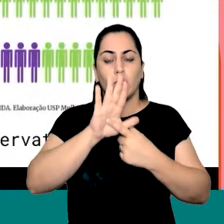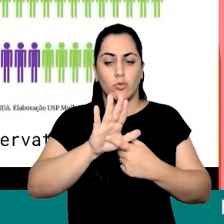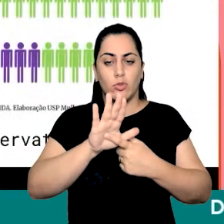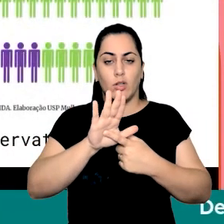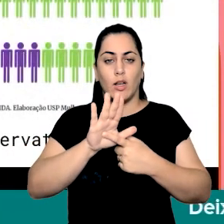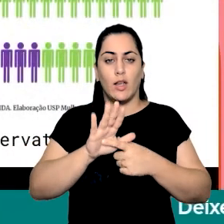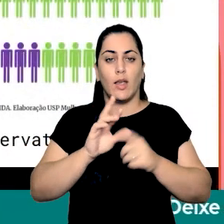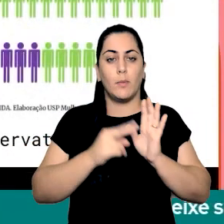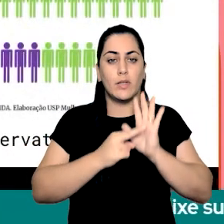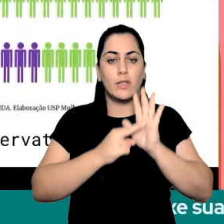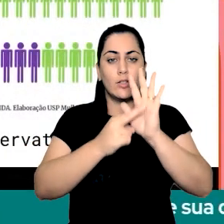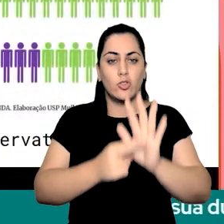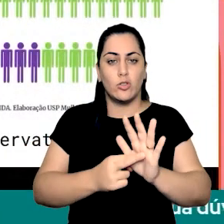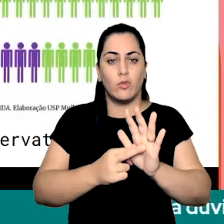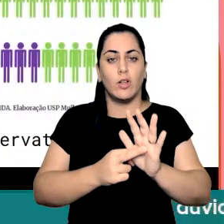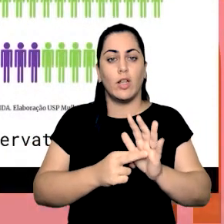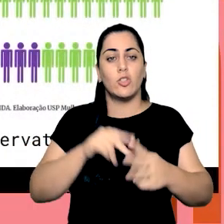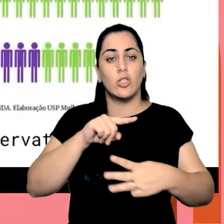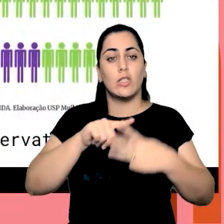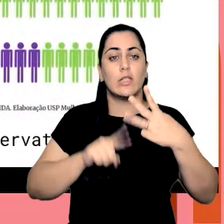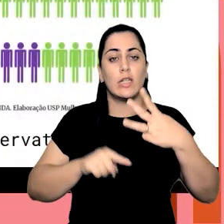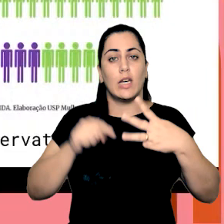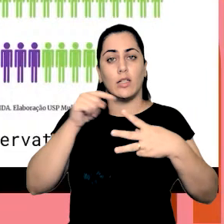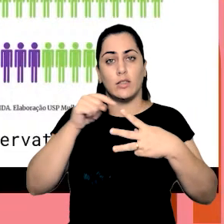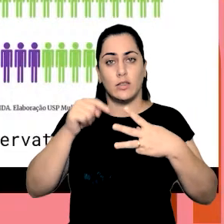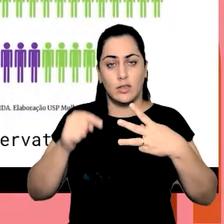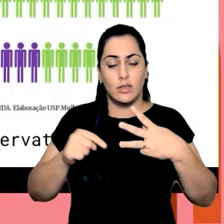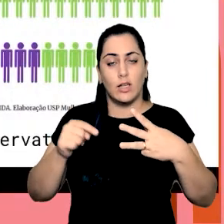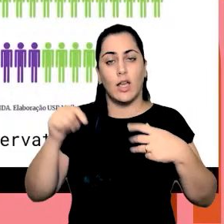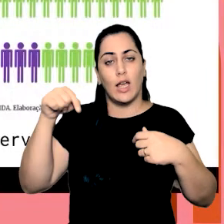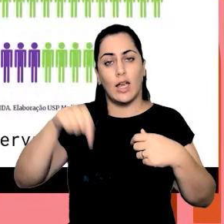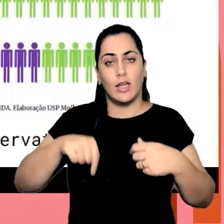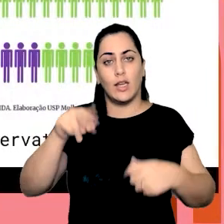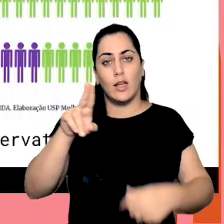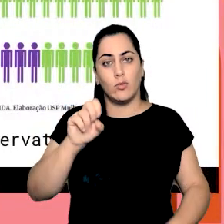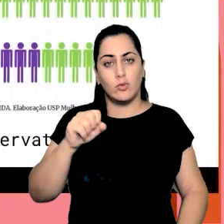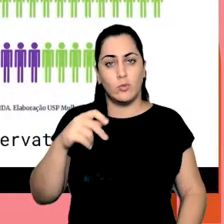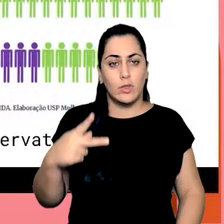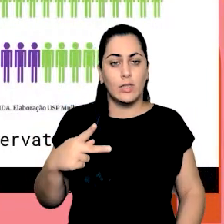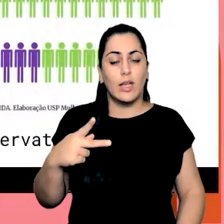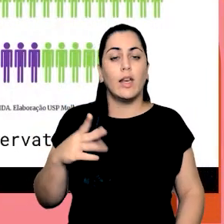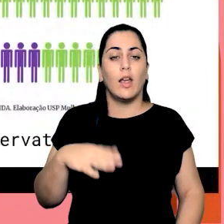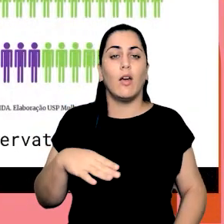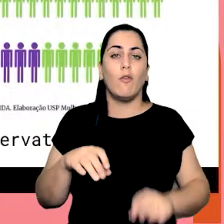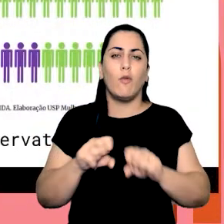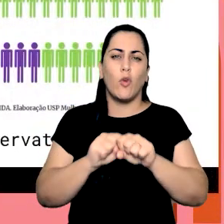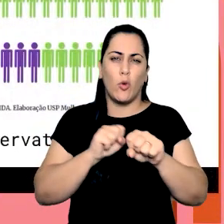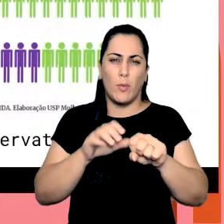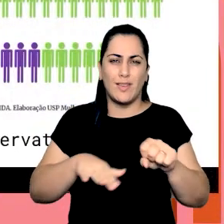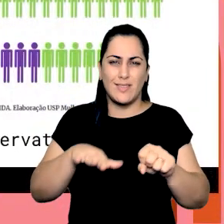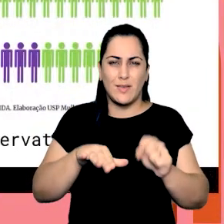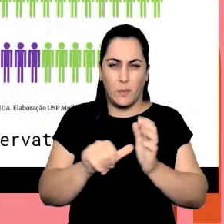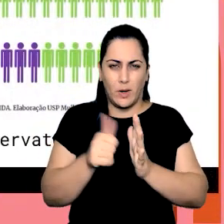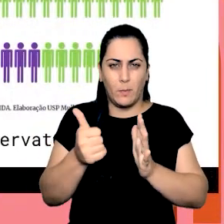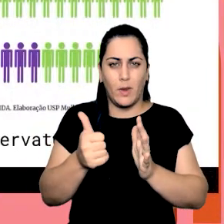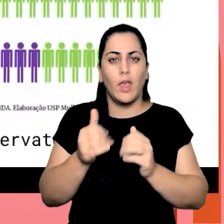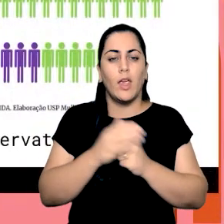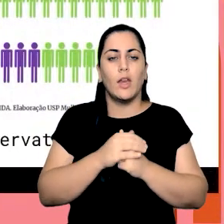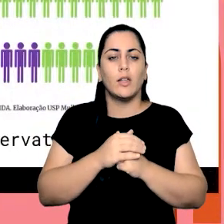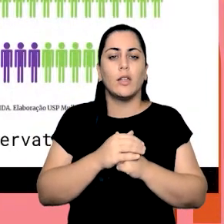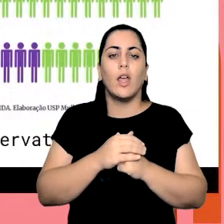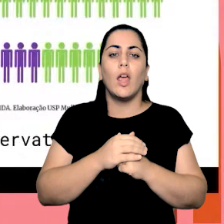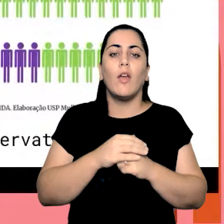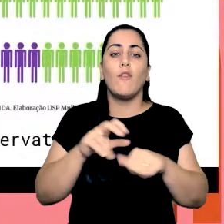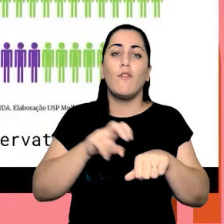de representatividade dos três setores aqui da nossa universidade na graduação em verdinho são